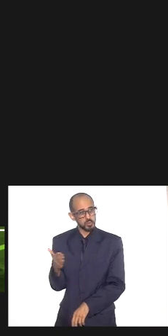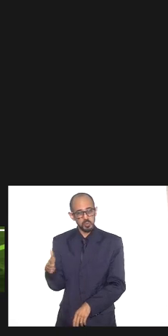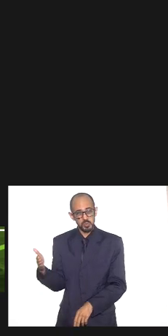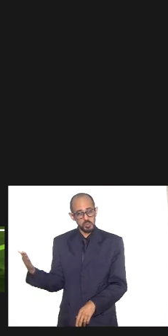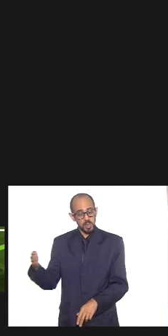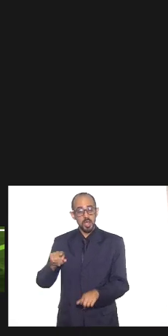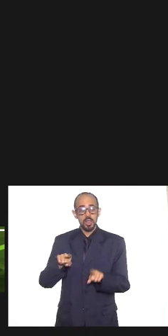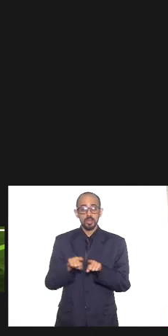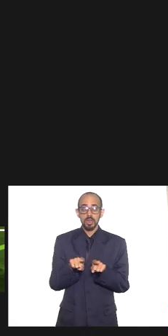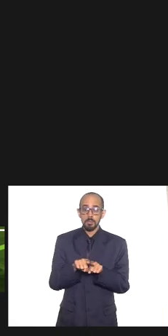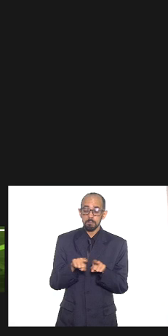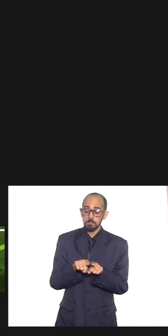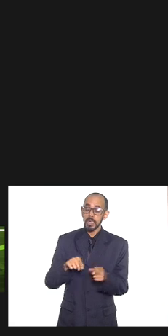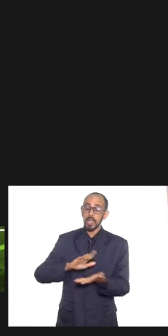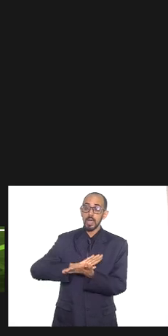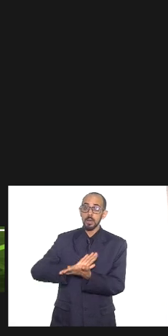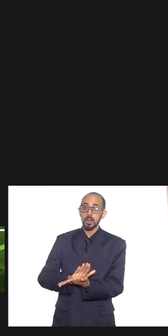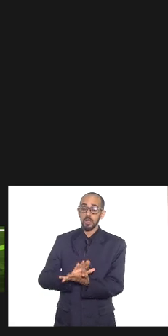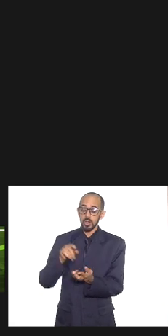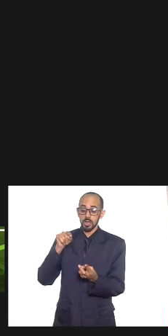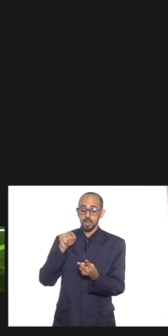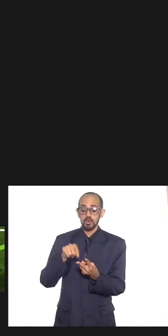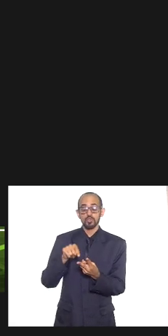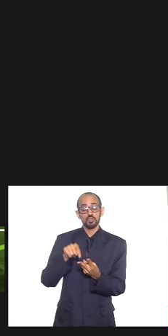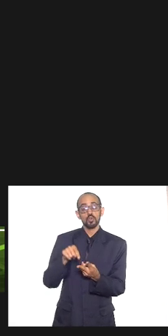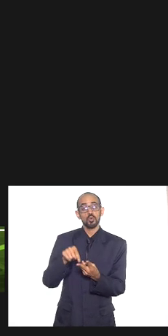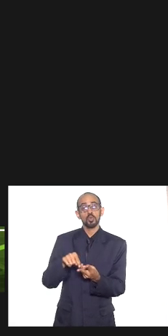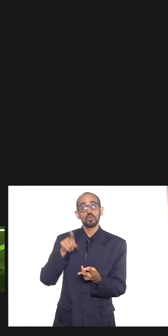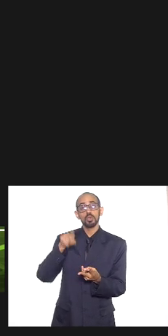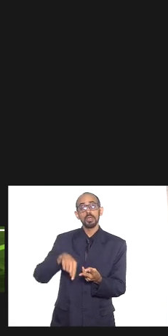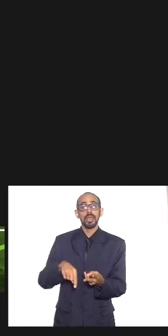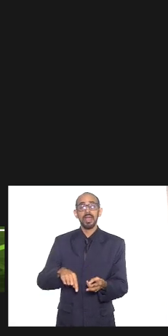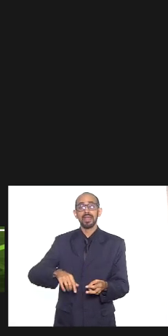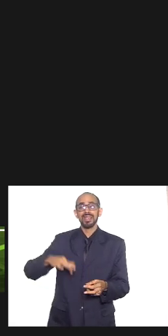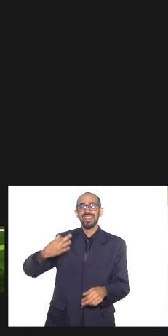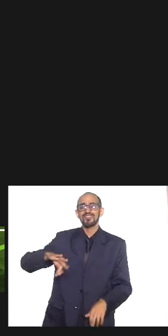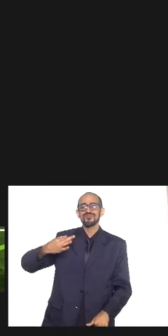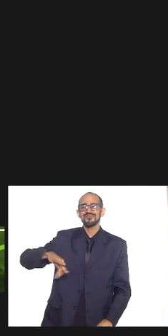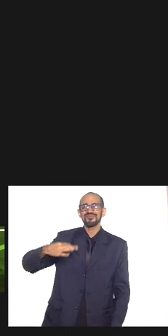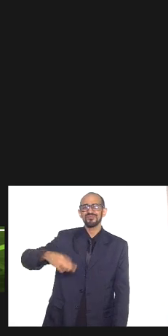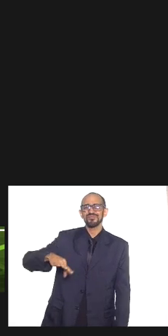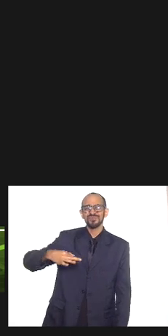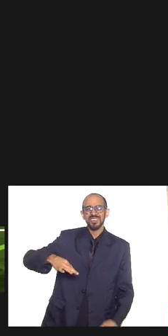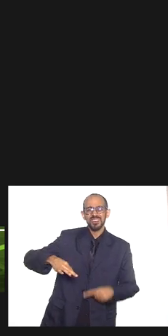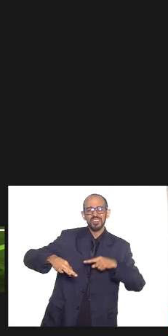questão da intolerância naquela aquela ferida que dói mais e que todos clamavam mais